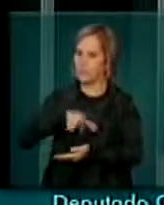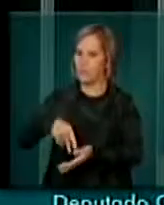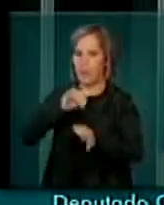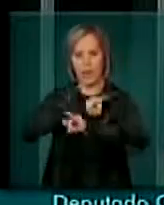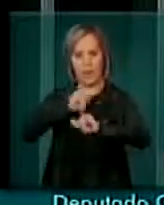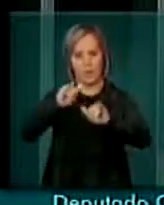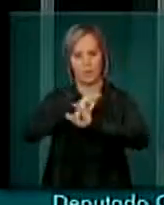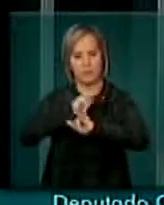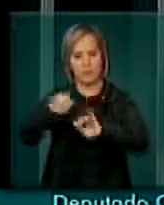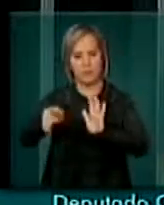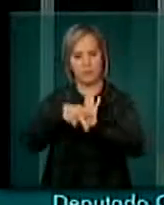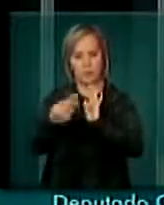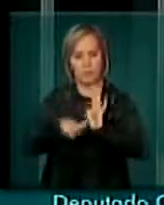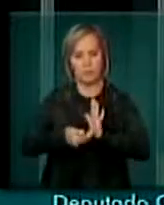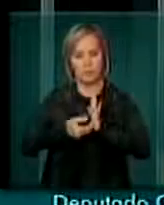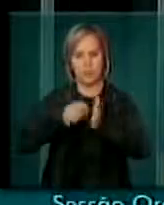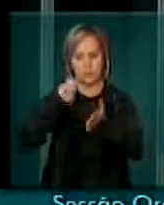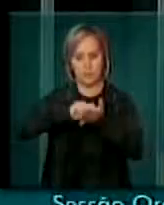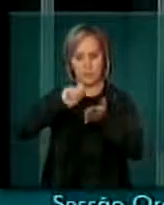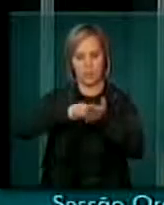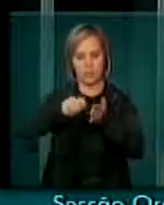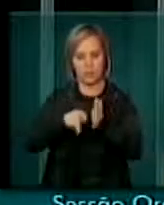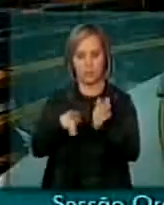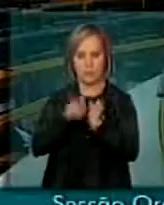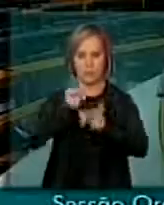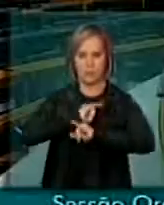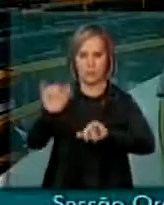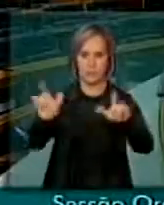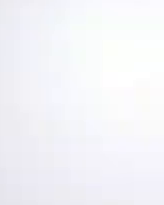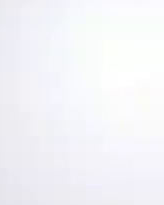divulgação. Não faz nada.